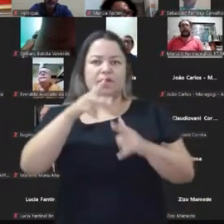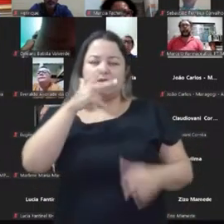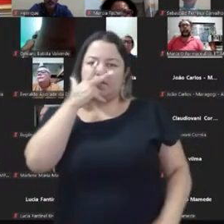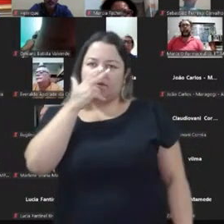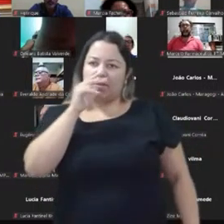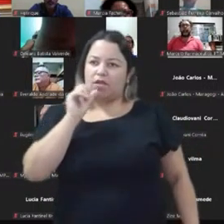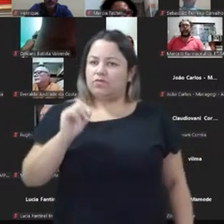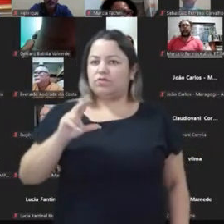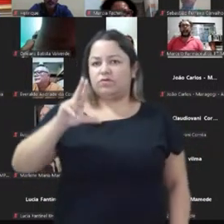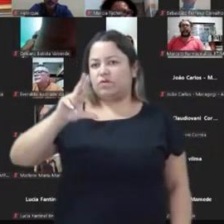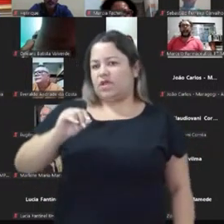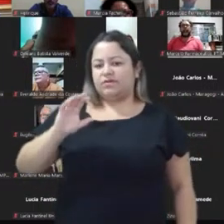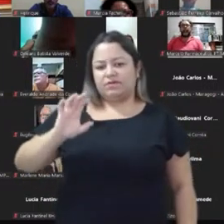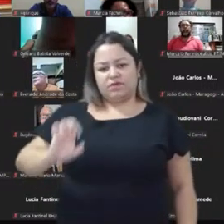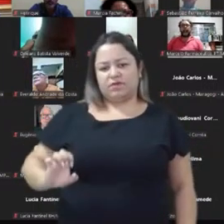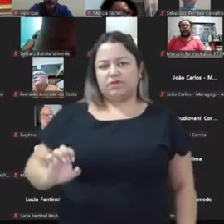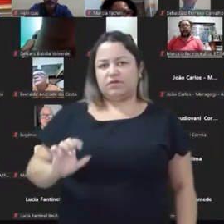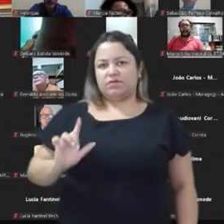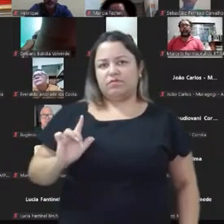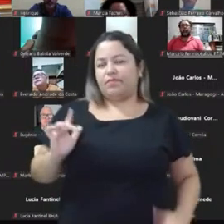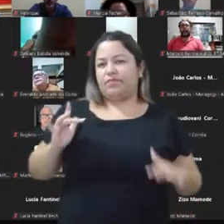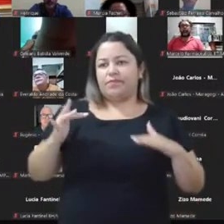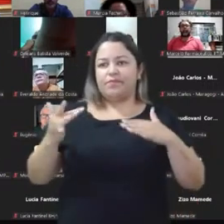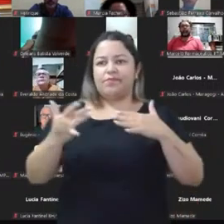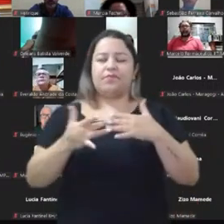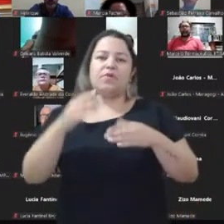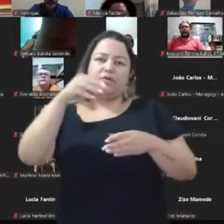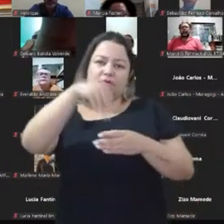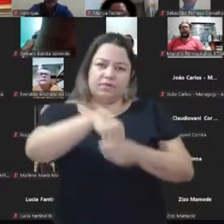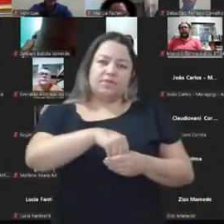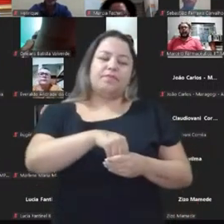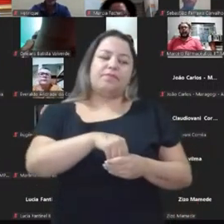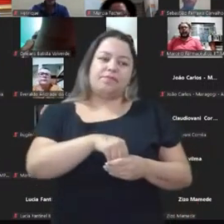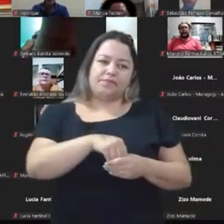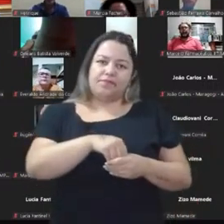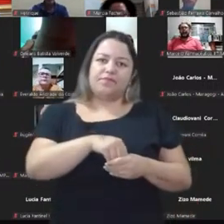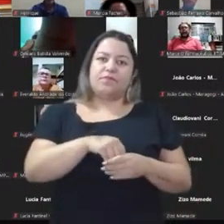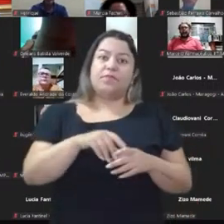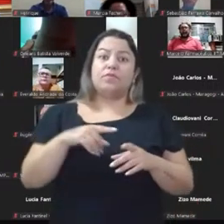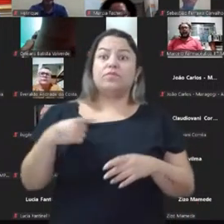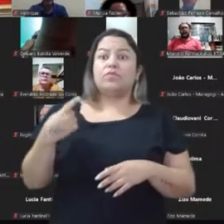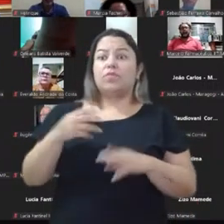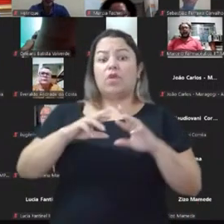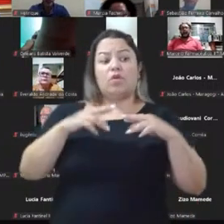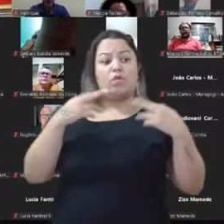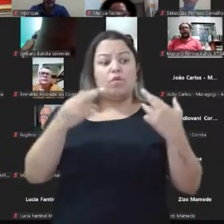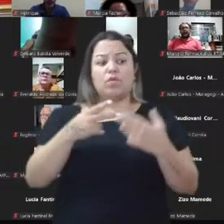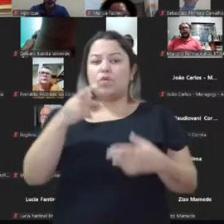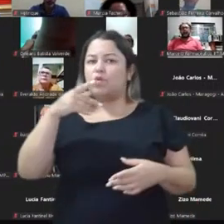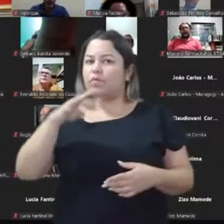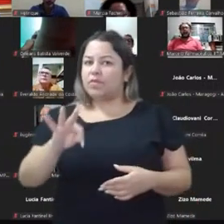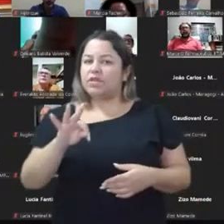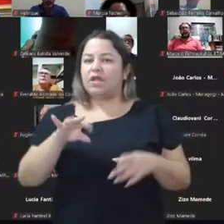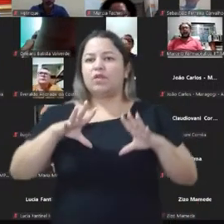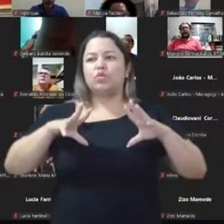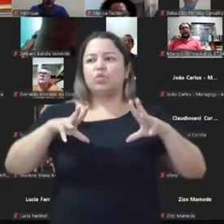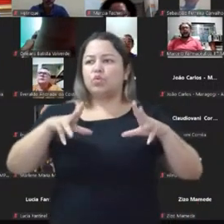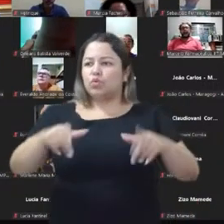Não é que a esquerda não está nas redes. A esquerda está na rede. A gente vai na reunião do PT, está todo mundo na rede.